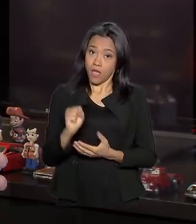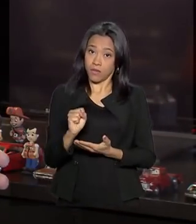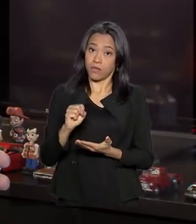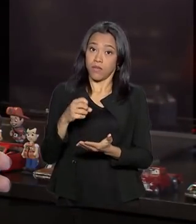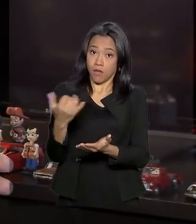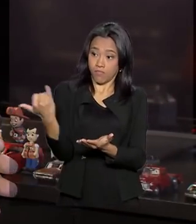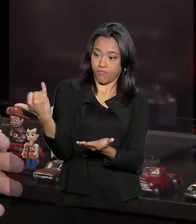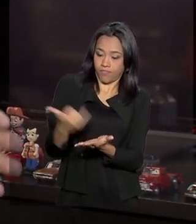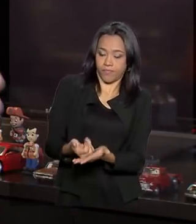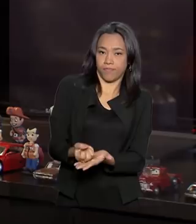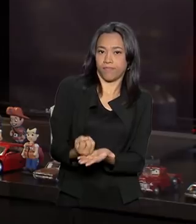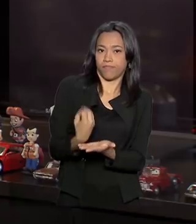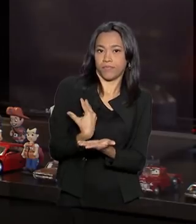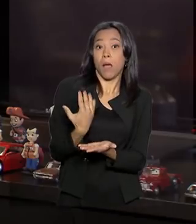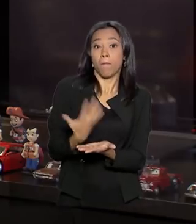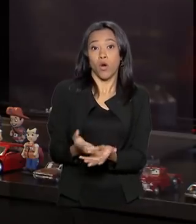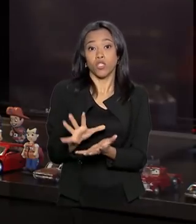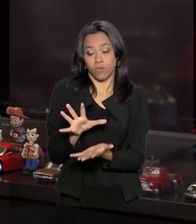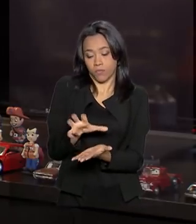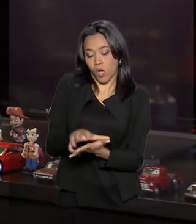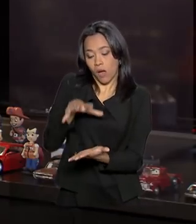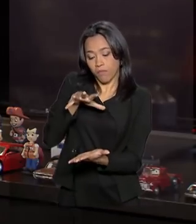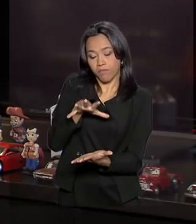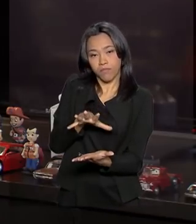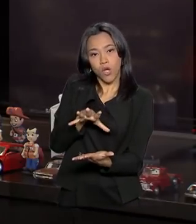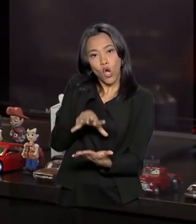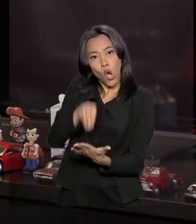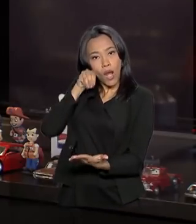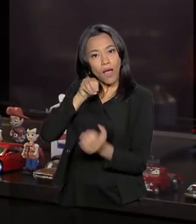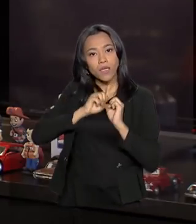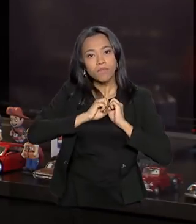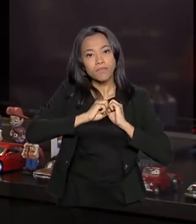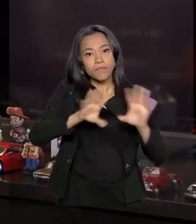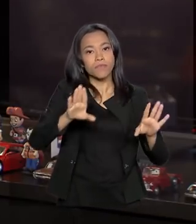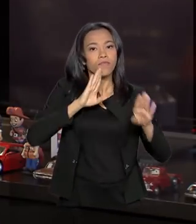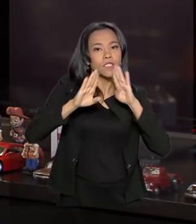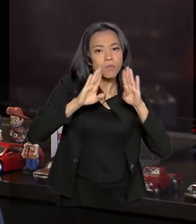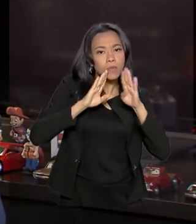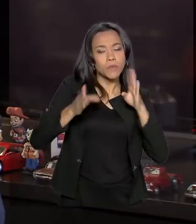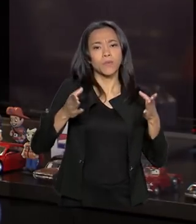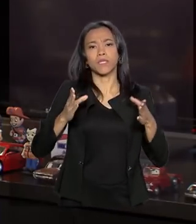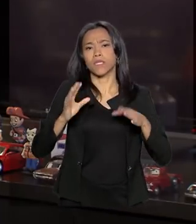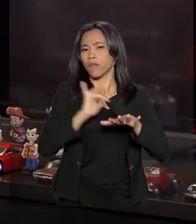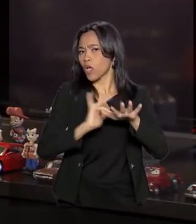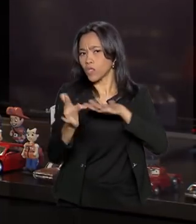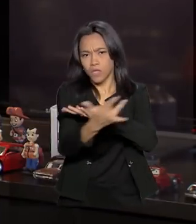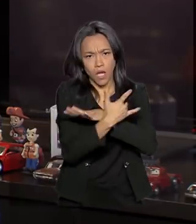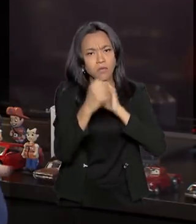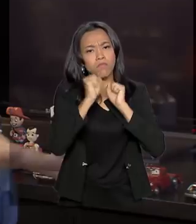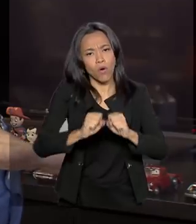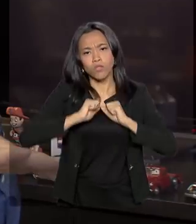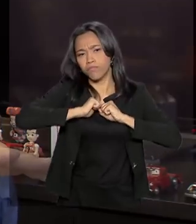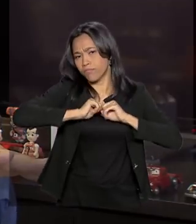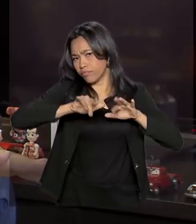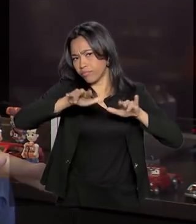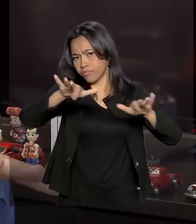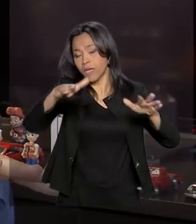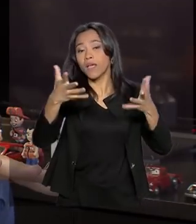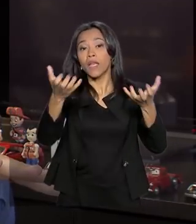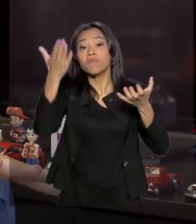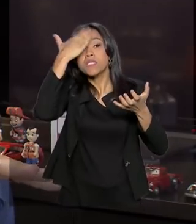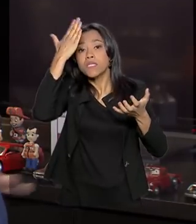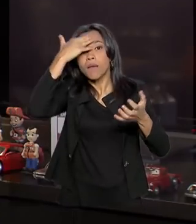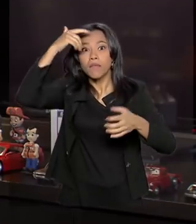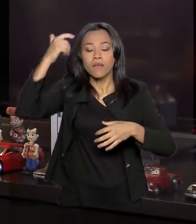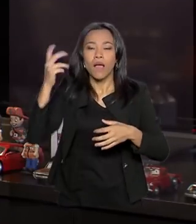pelas redes sociais, pelo Twitter, pelo Facebook, pelo Telegram, pelo WhatsApp. A gente precisa que toda a população saiba em